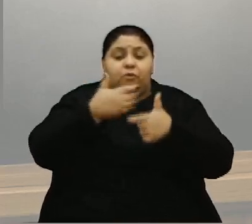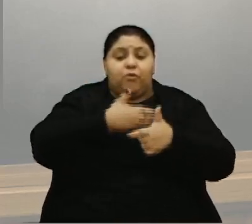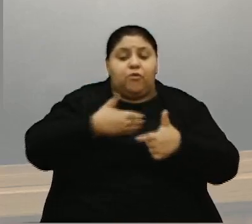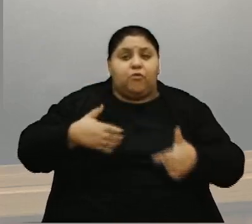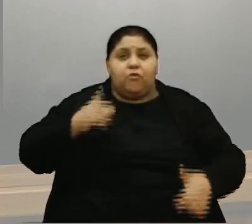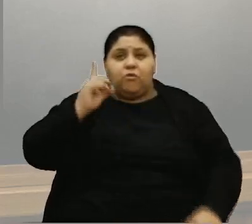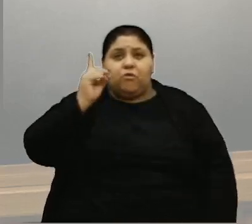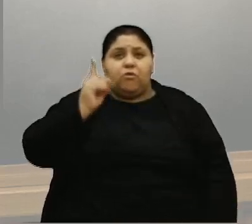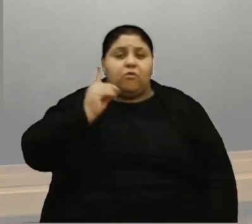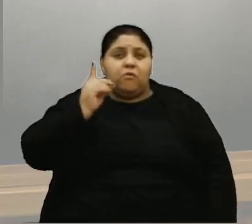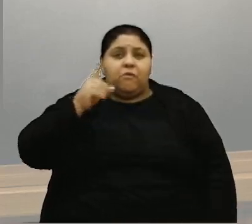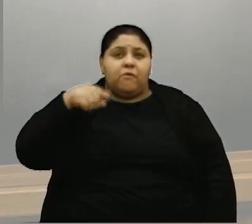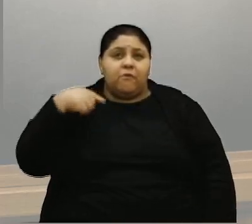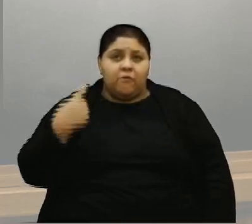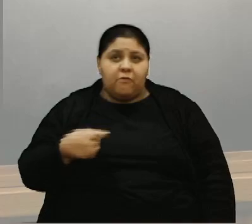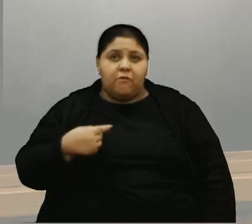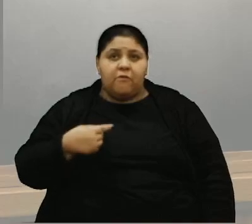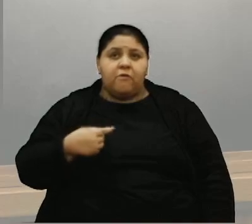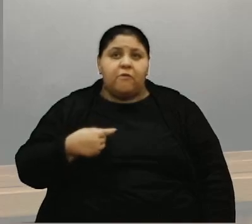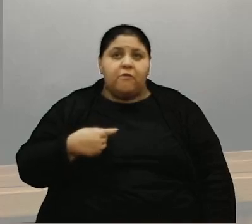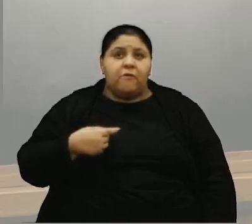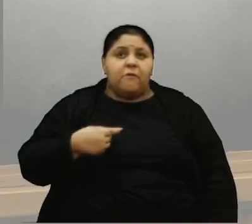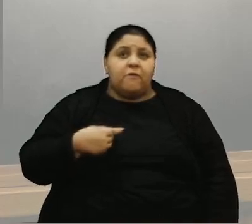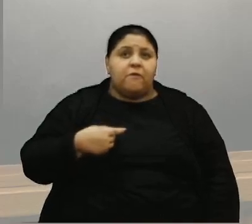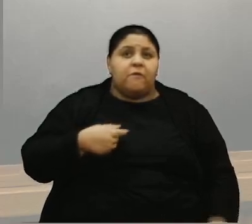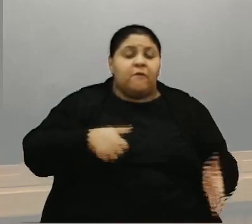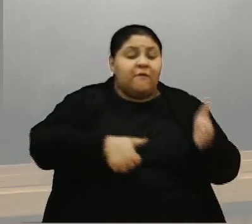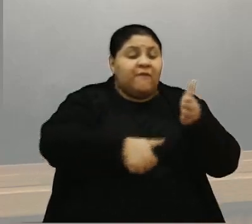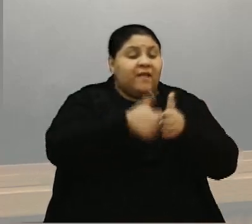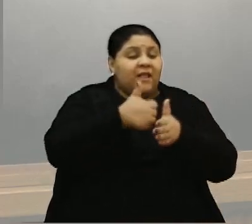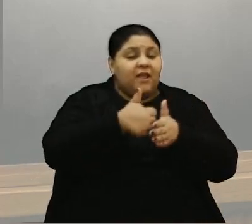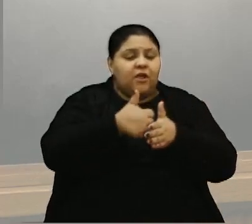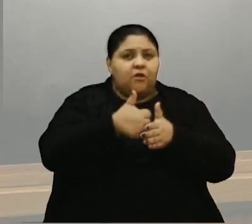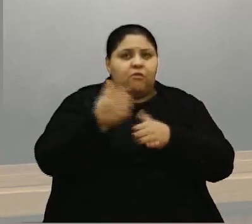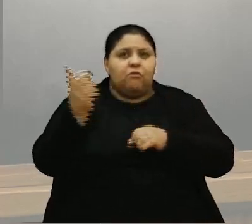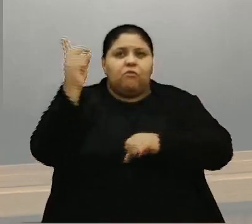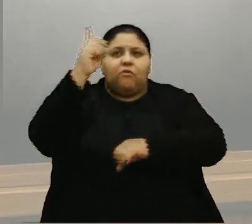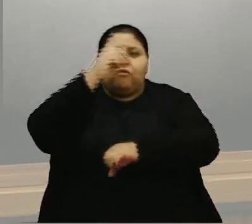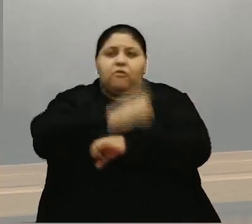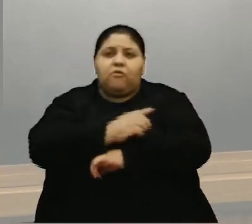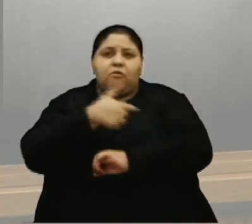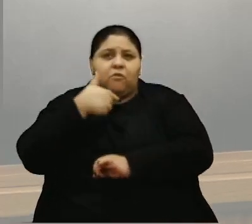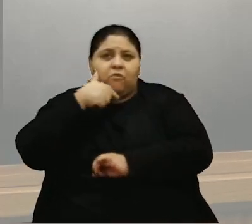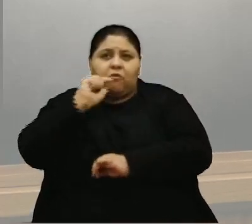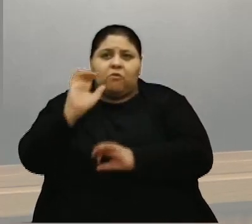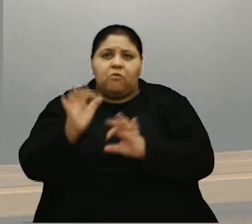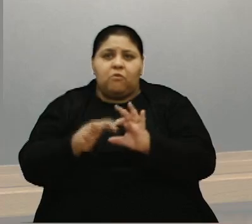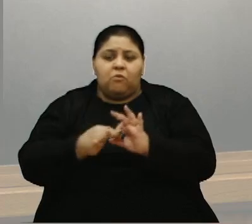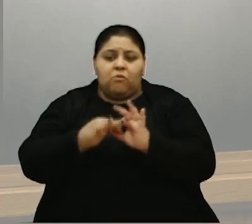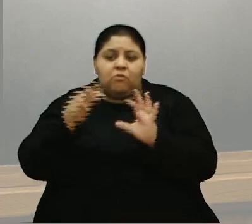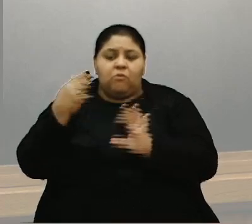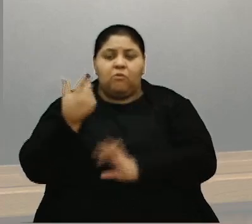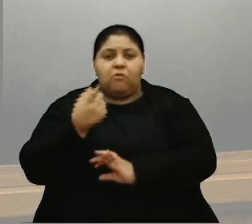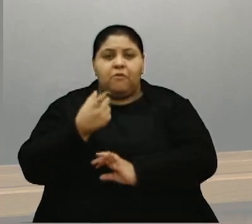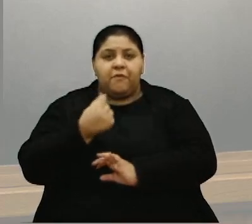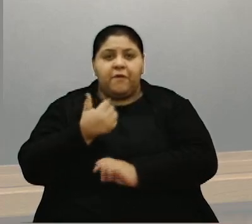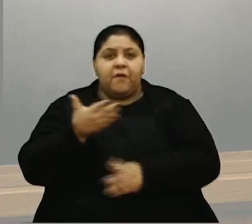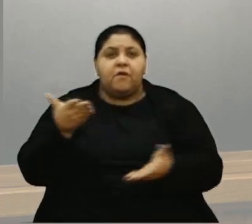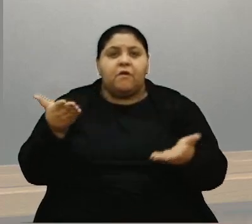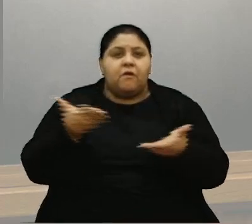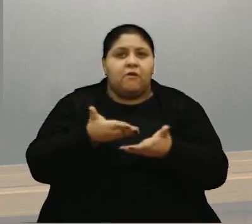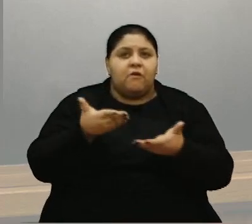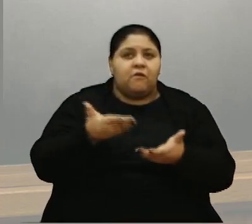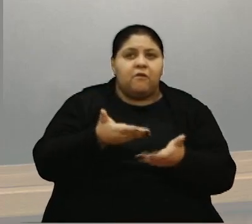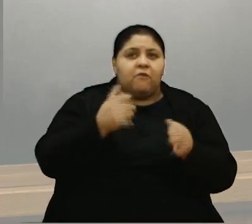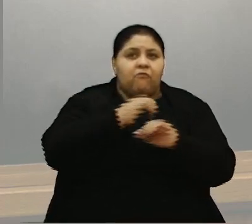federal Denise Pessoa agilizou em dias, conseguiu a liberação dessa verba. Agora eu quero dizer outras